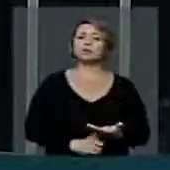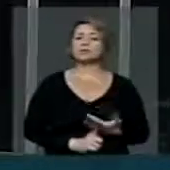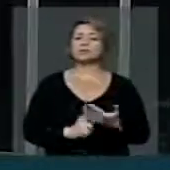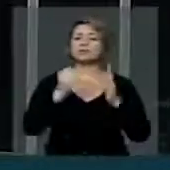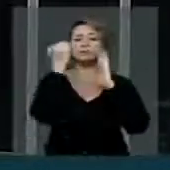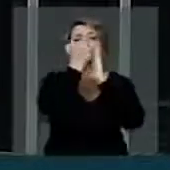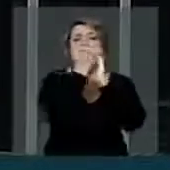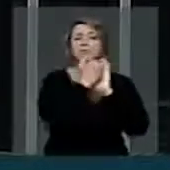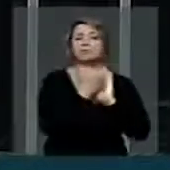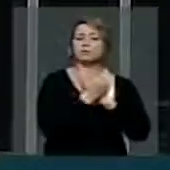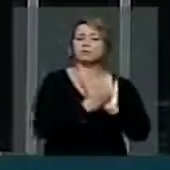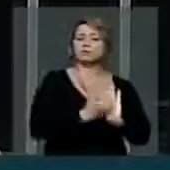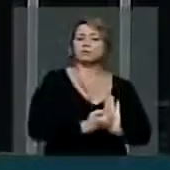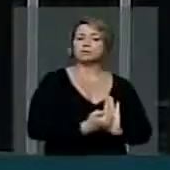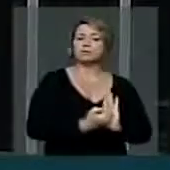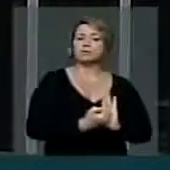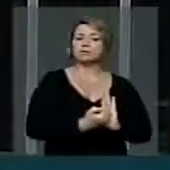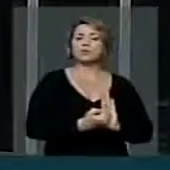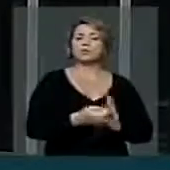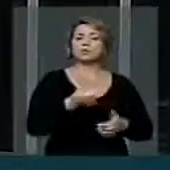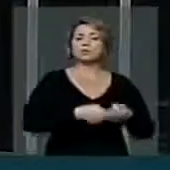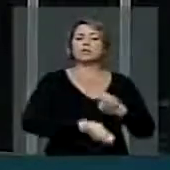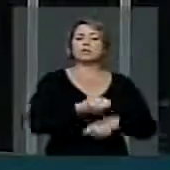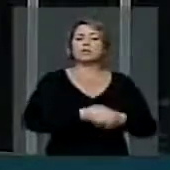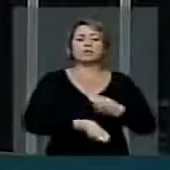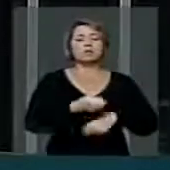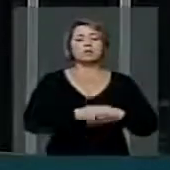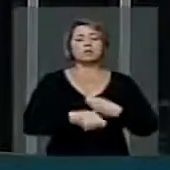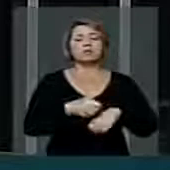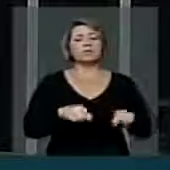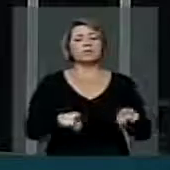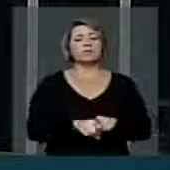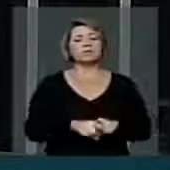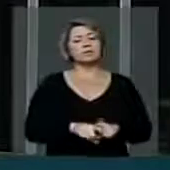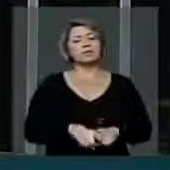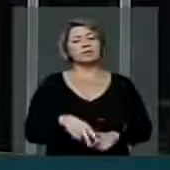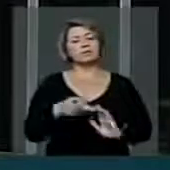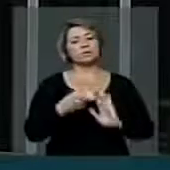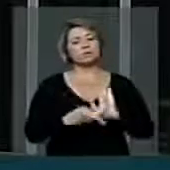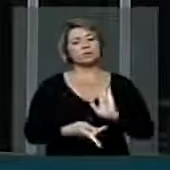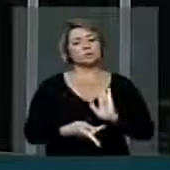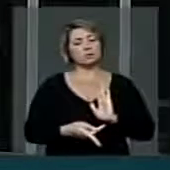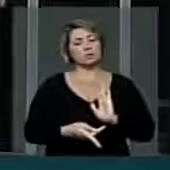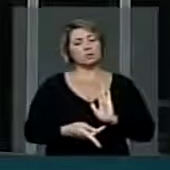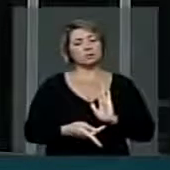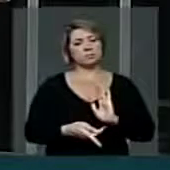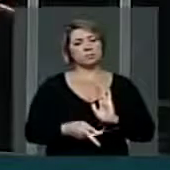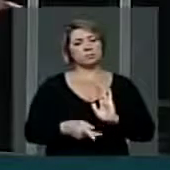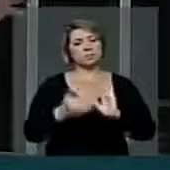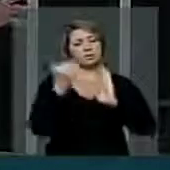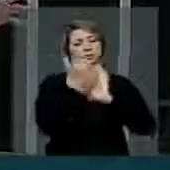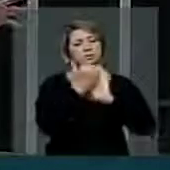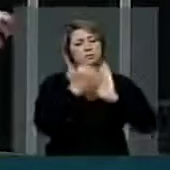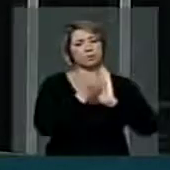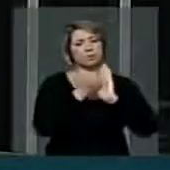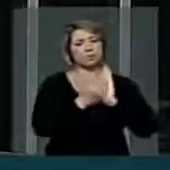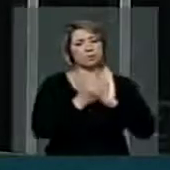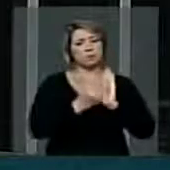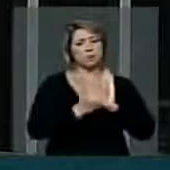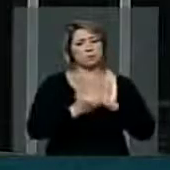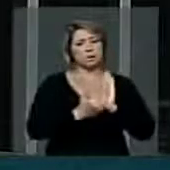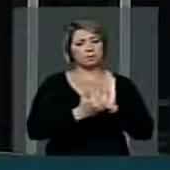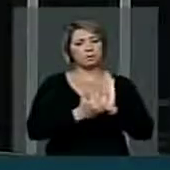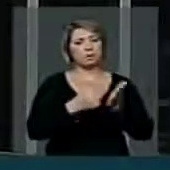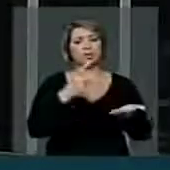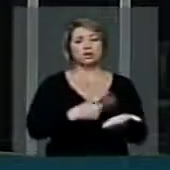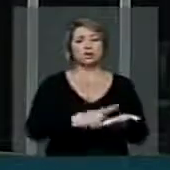pontos nas áreas de financiamento e de recursos humanos do programa. Entre os pontos acordados está